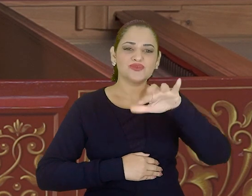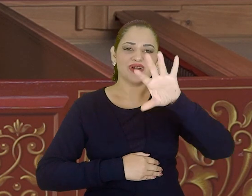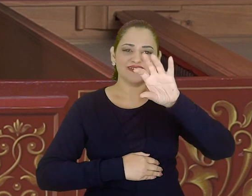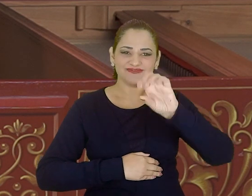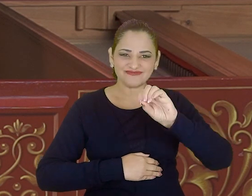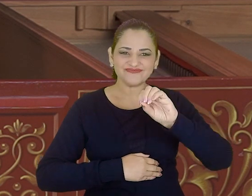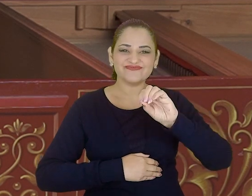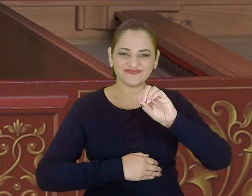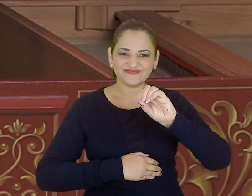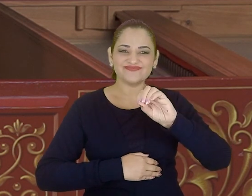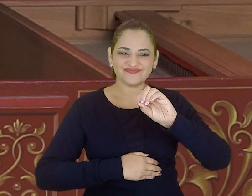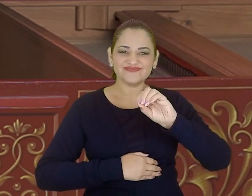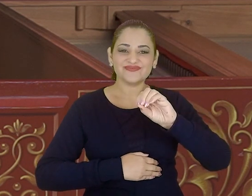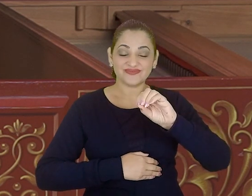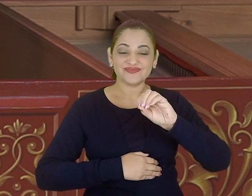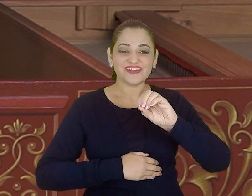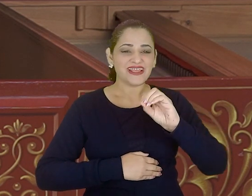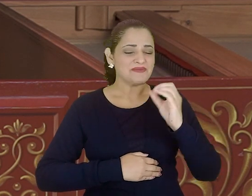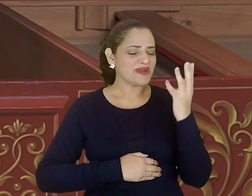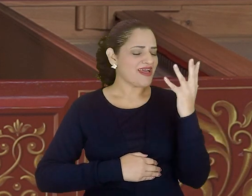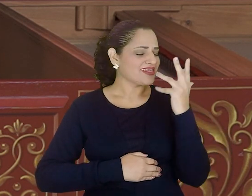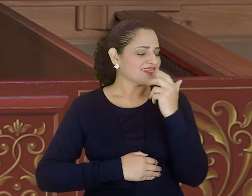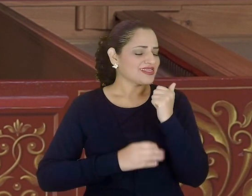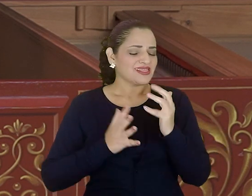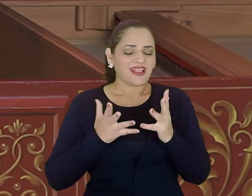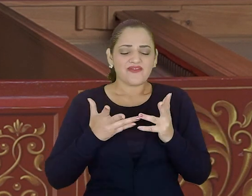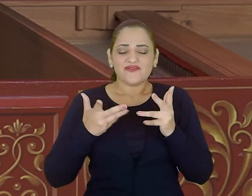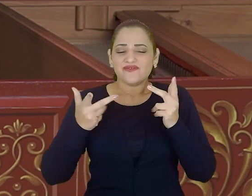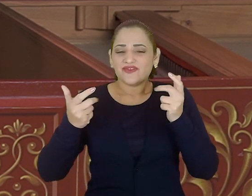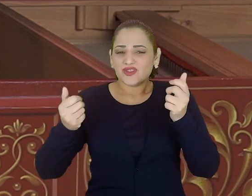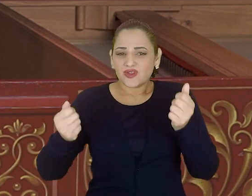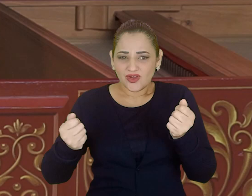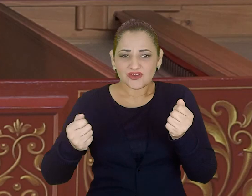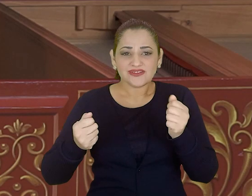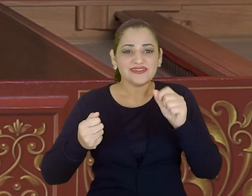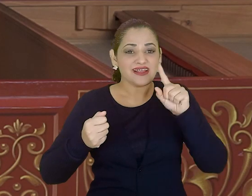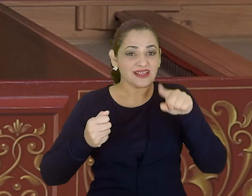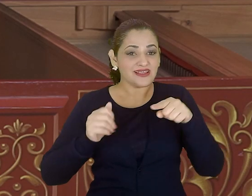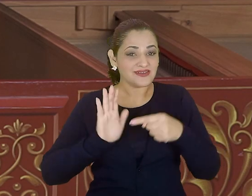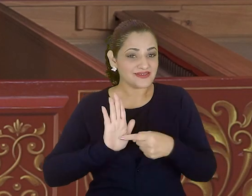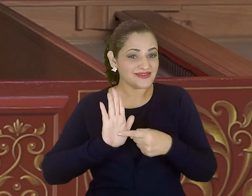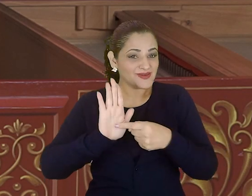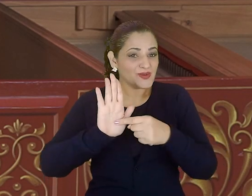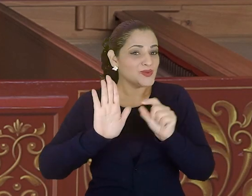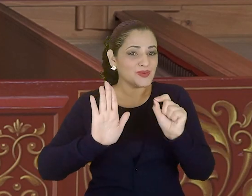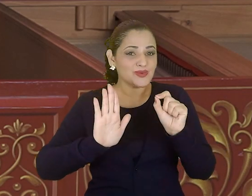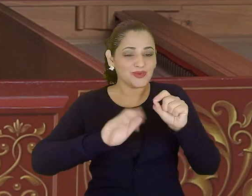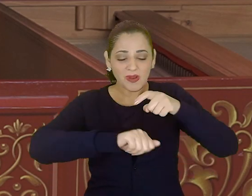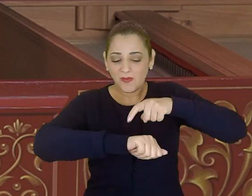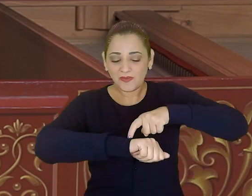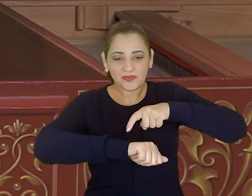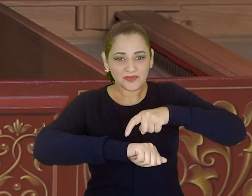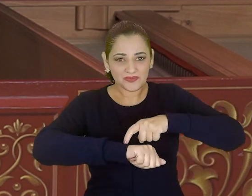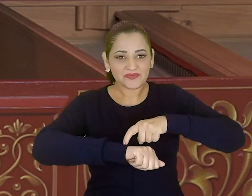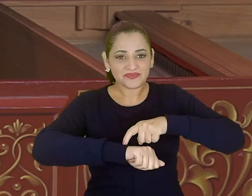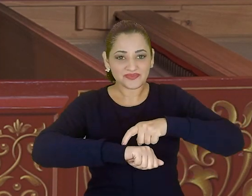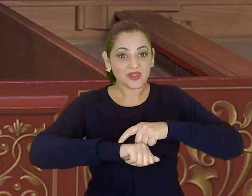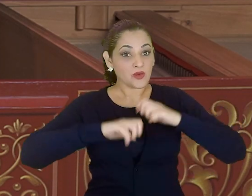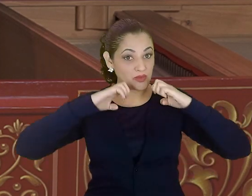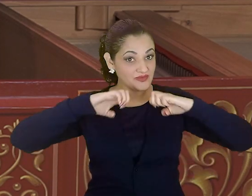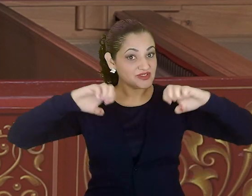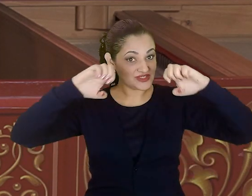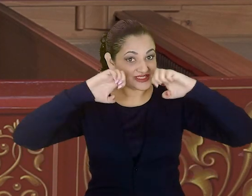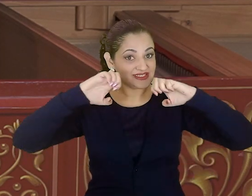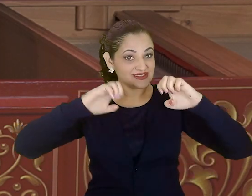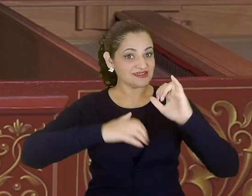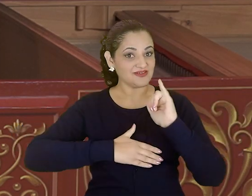exatamente no recitativo que eu vou citar, que é o momento em que o evangelista